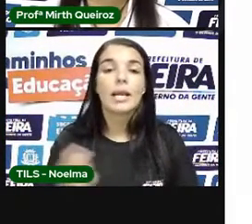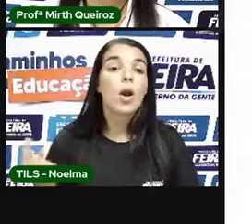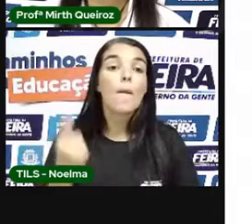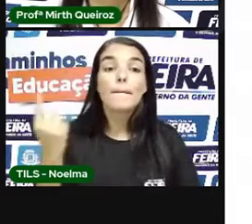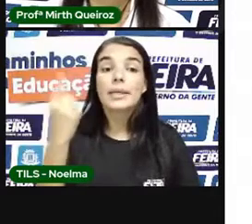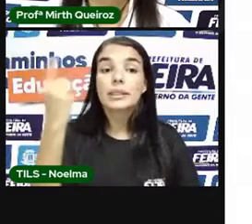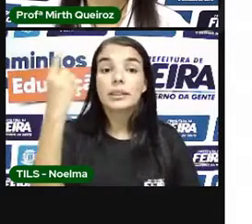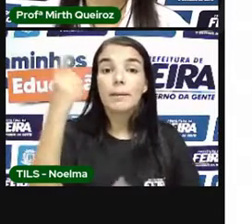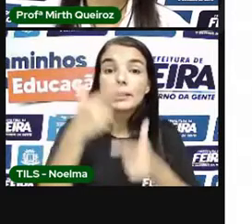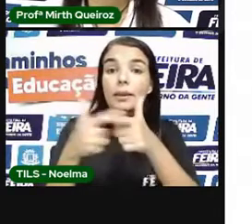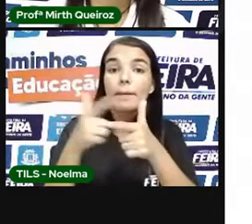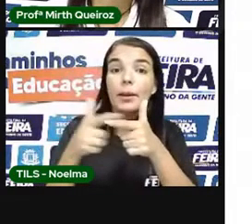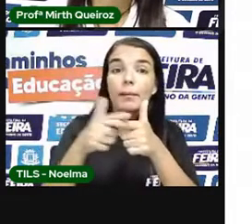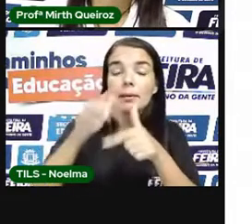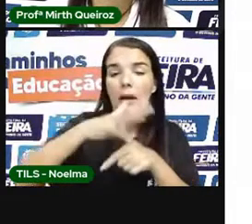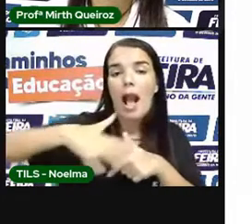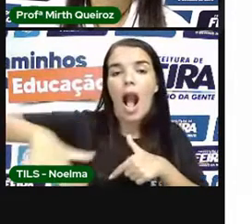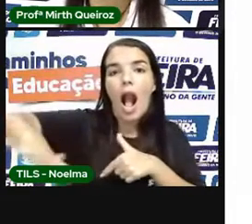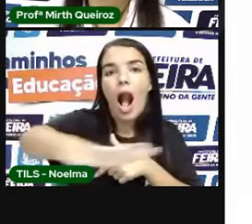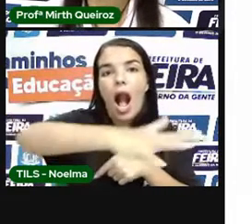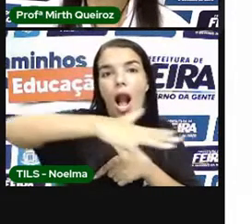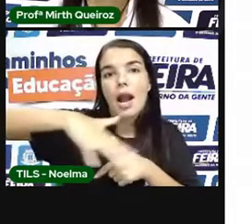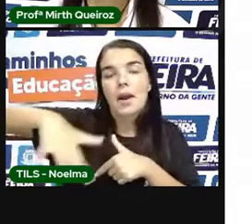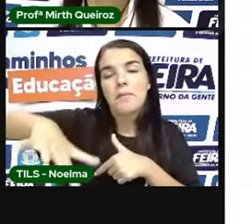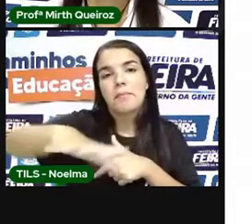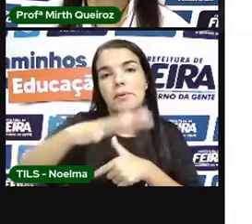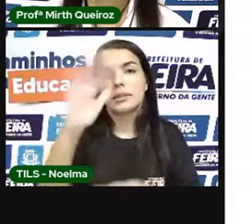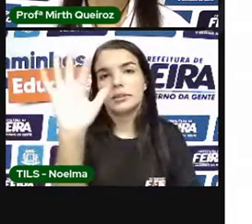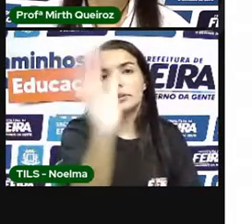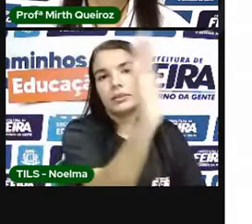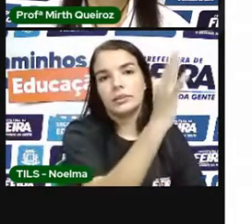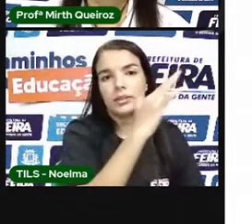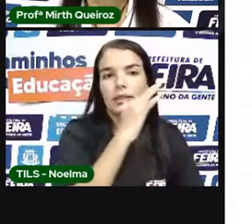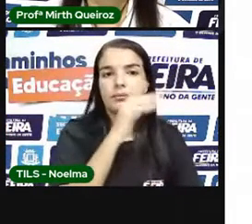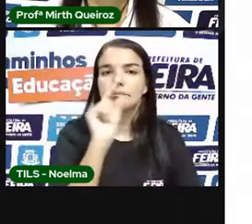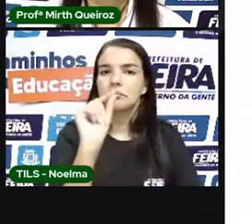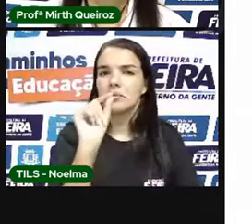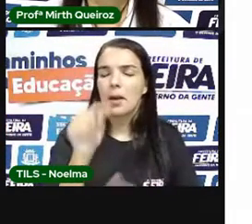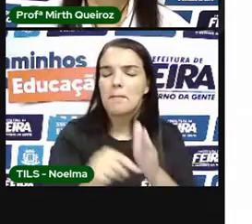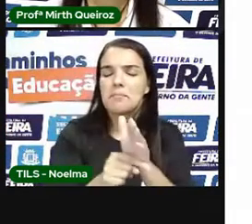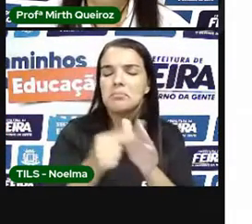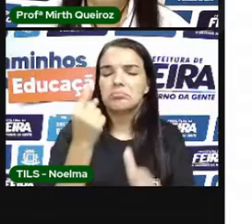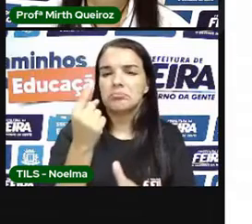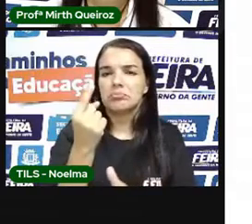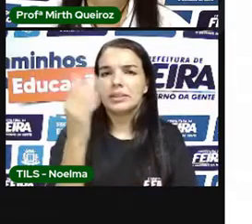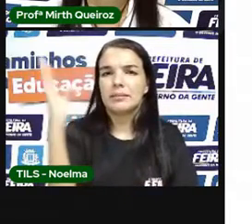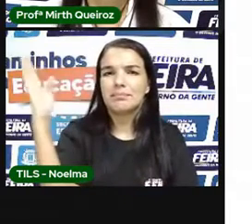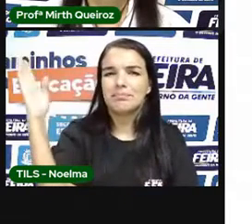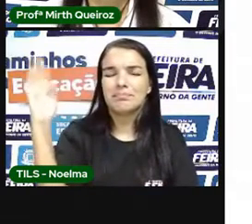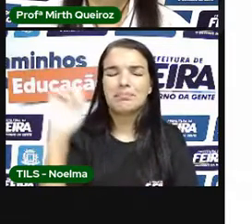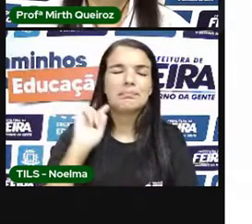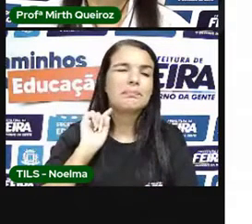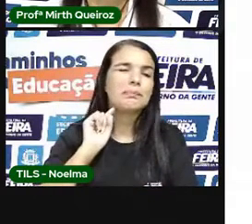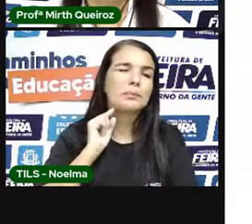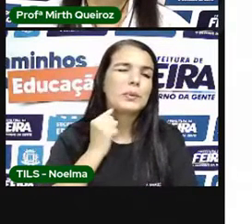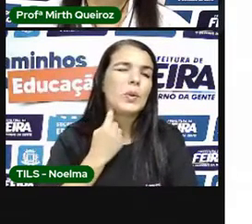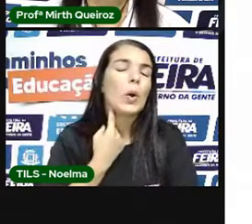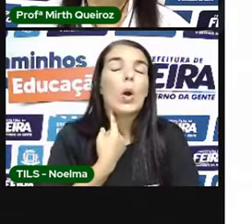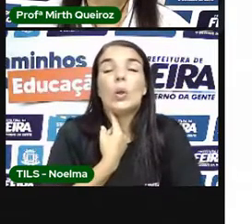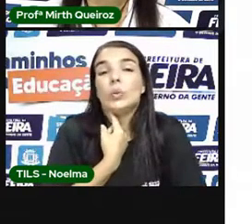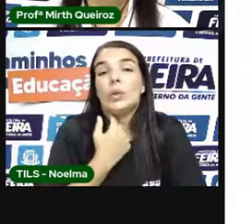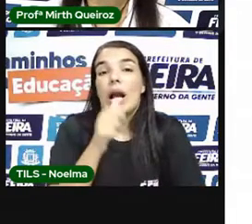são os principais problemas ambientais Que a gente vem enfrentando? Primeiro, a poluição do ar, né? Por gases